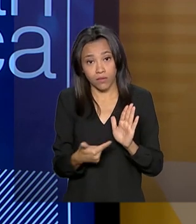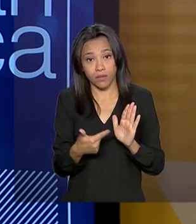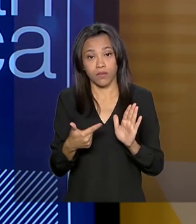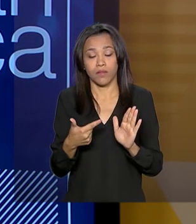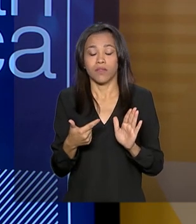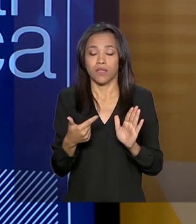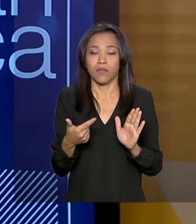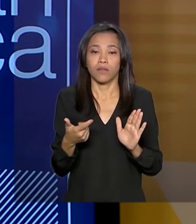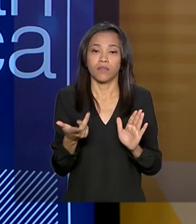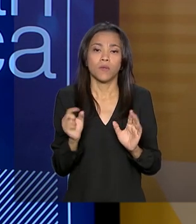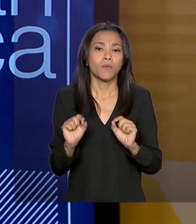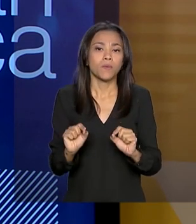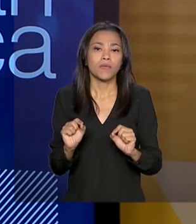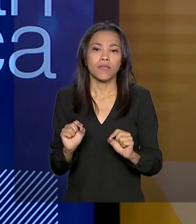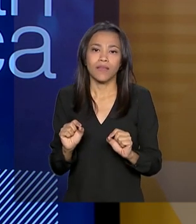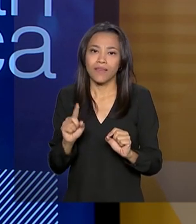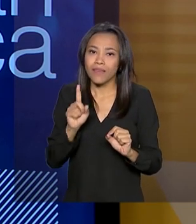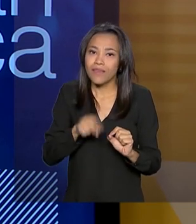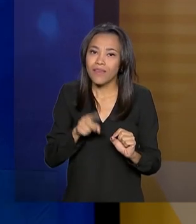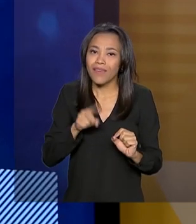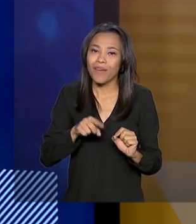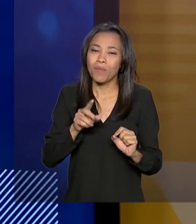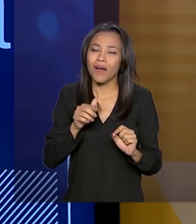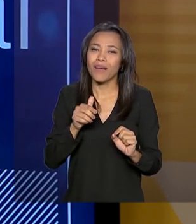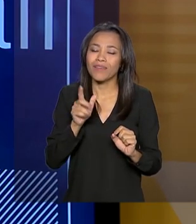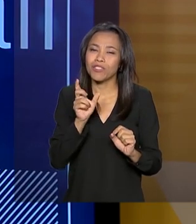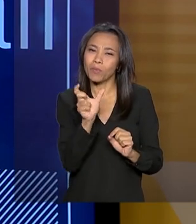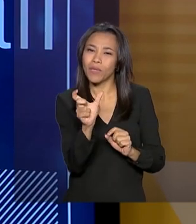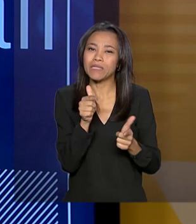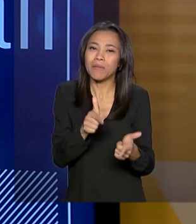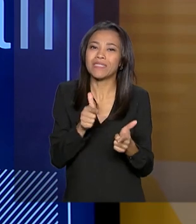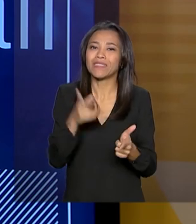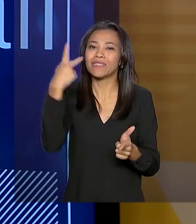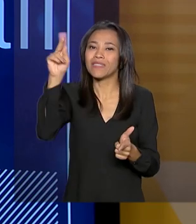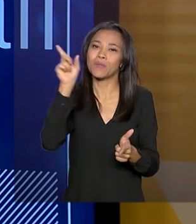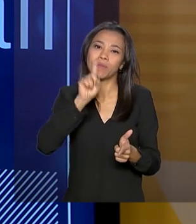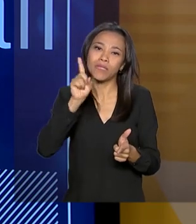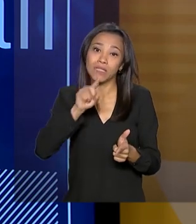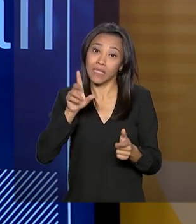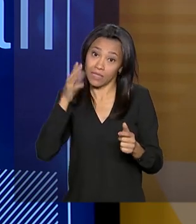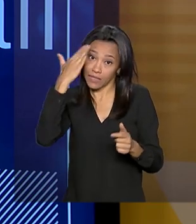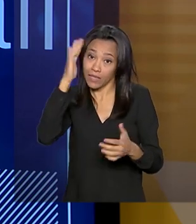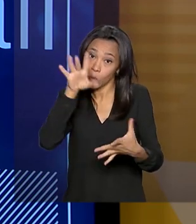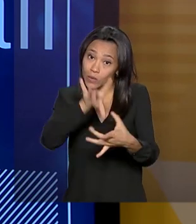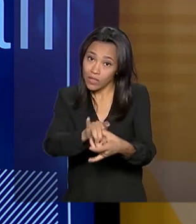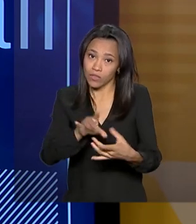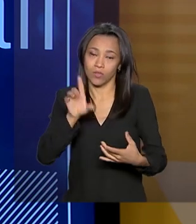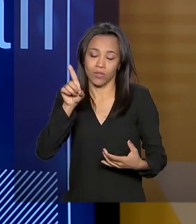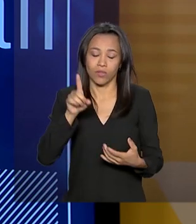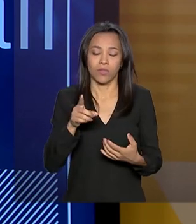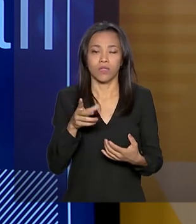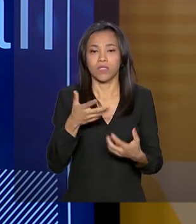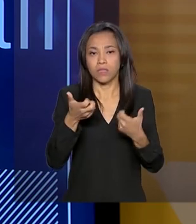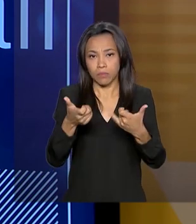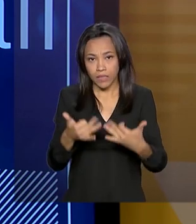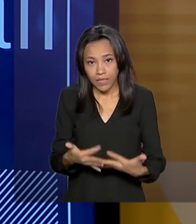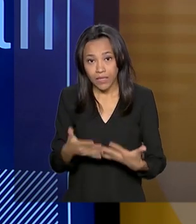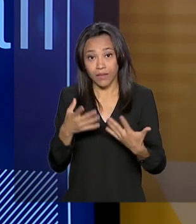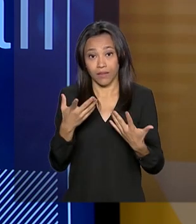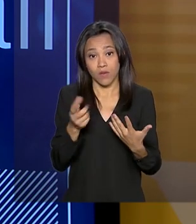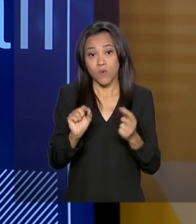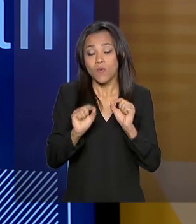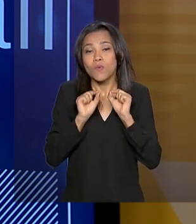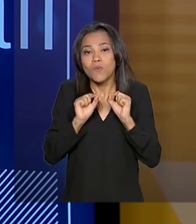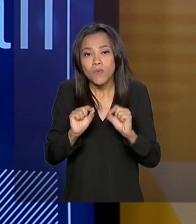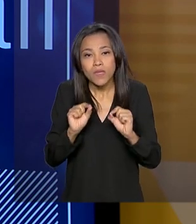brinca que é uma expressão americana e tem que ser entendida no contexto, que é a cenoura